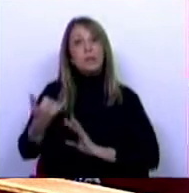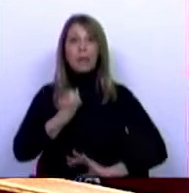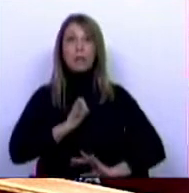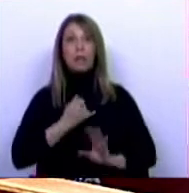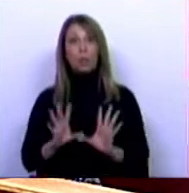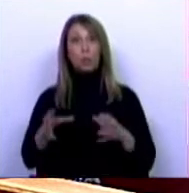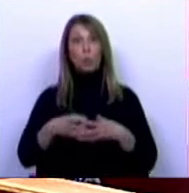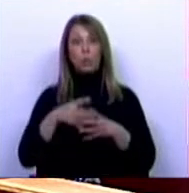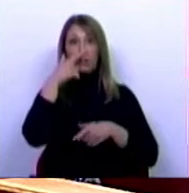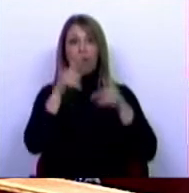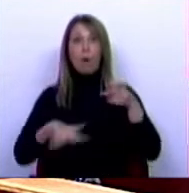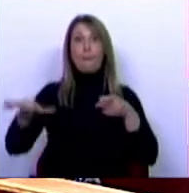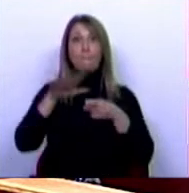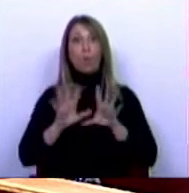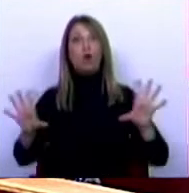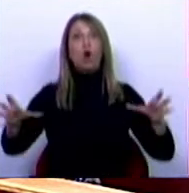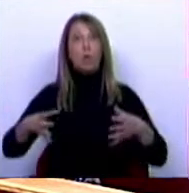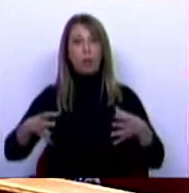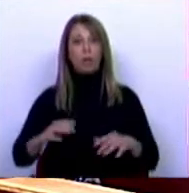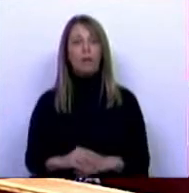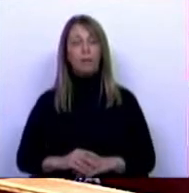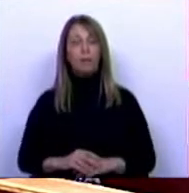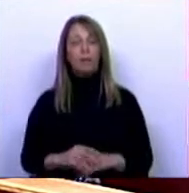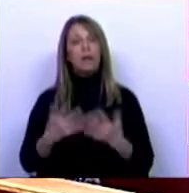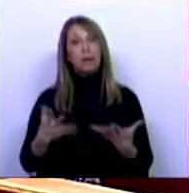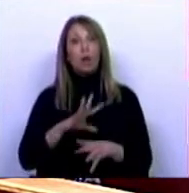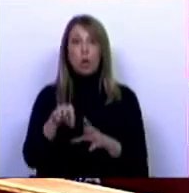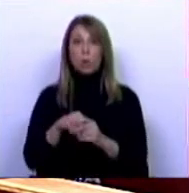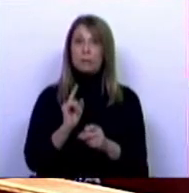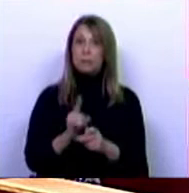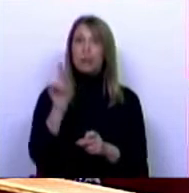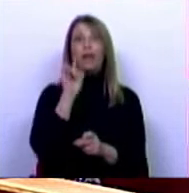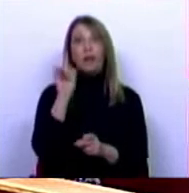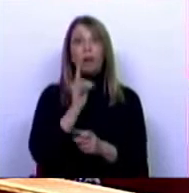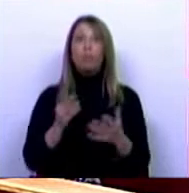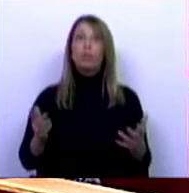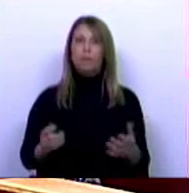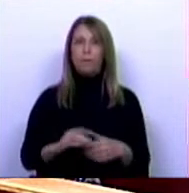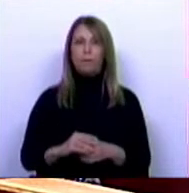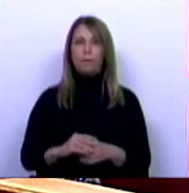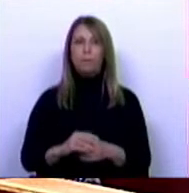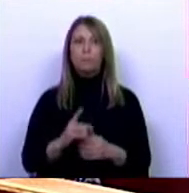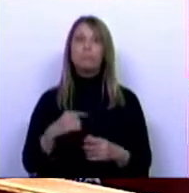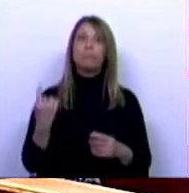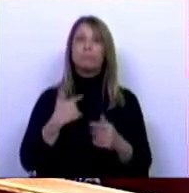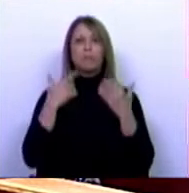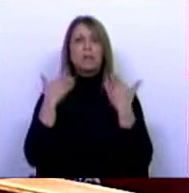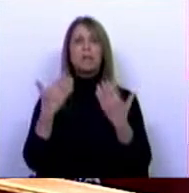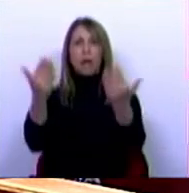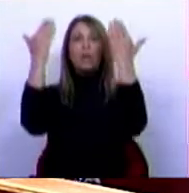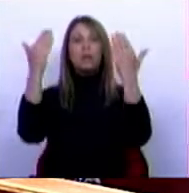coletiva de um povo e de uma comunidade. E neste contexto é relevante que estendamos a nossa saudação